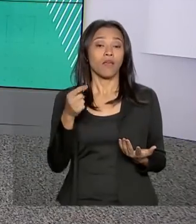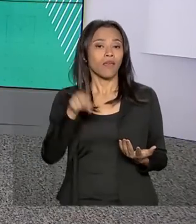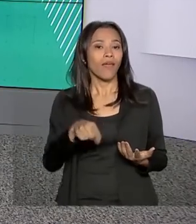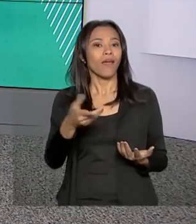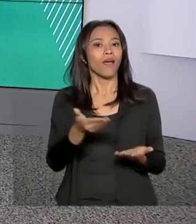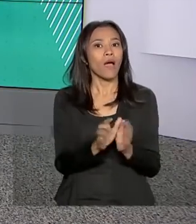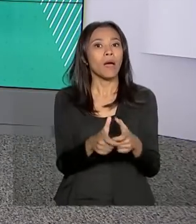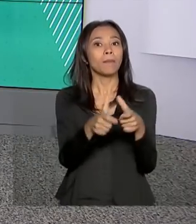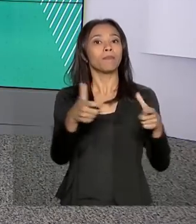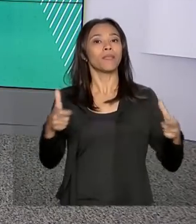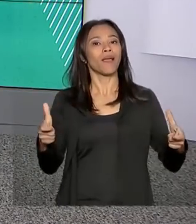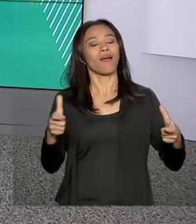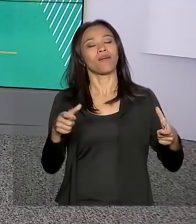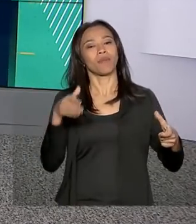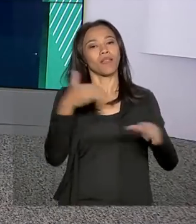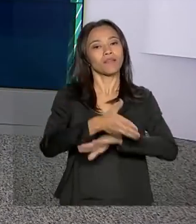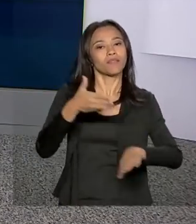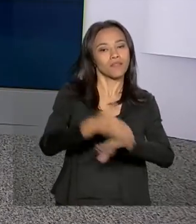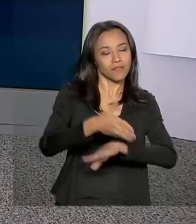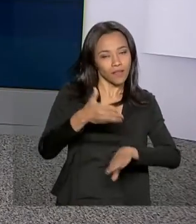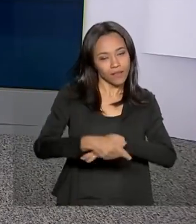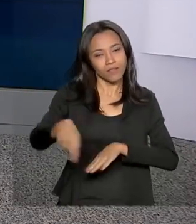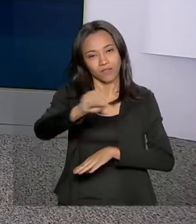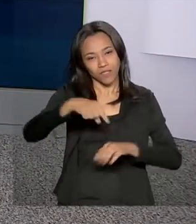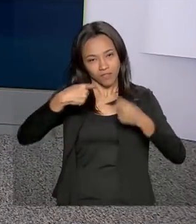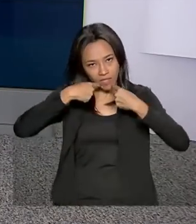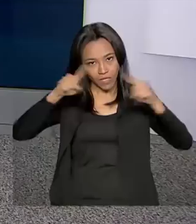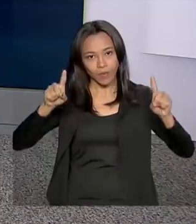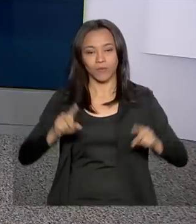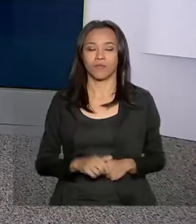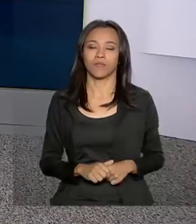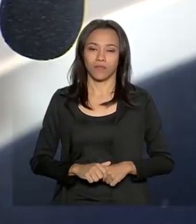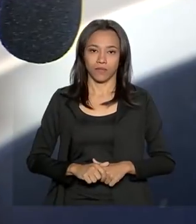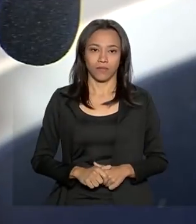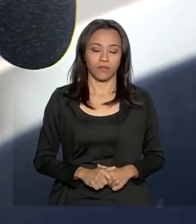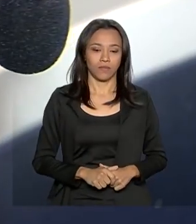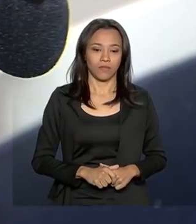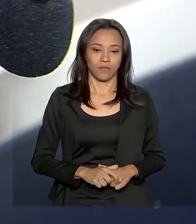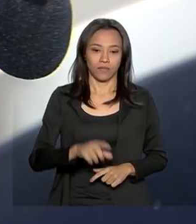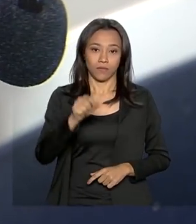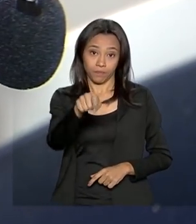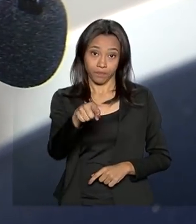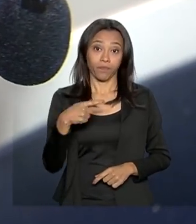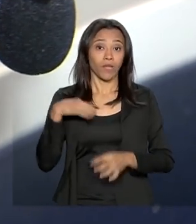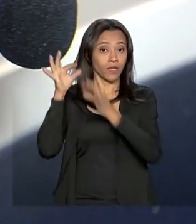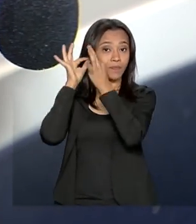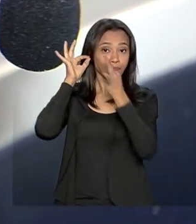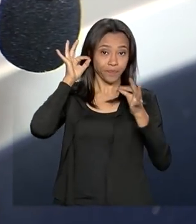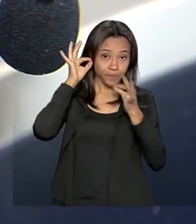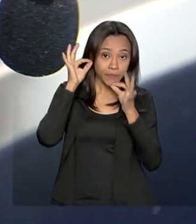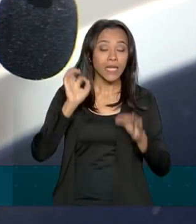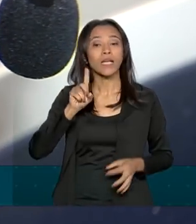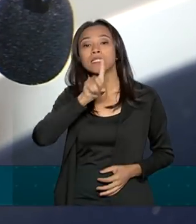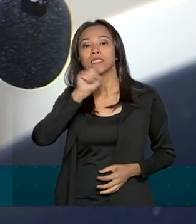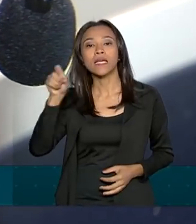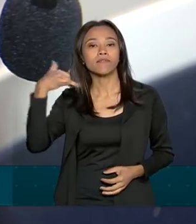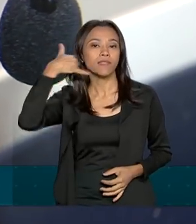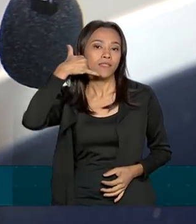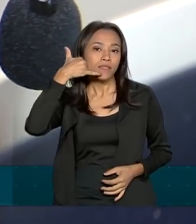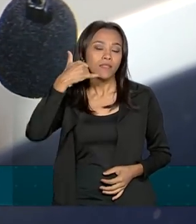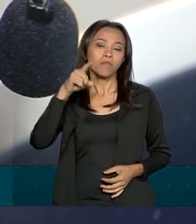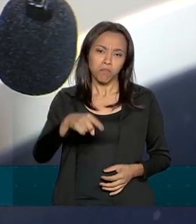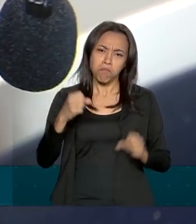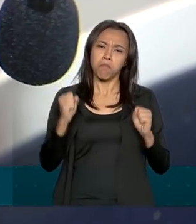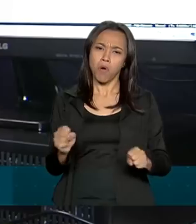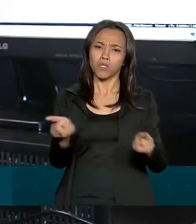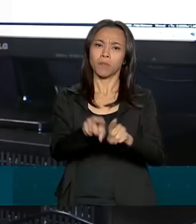ampliando os canais de acesso para o cidadão fazer a denúncia. Além do DISC-100, a denúncia poderá ser feita por